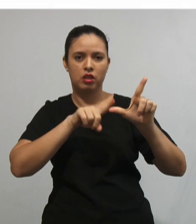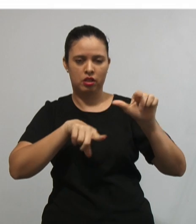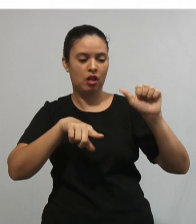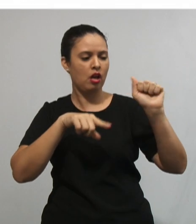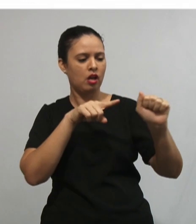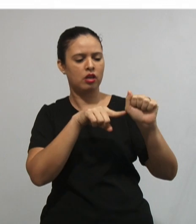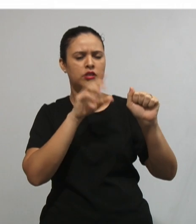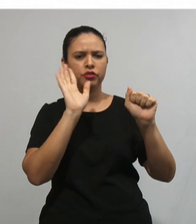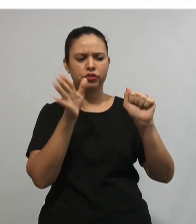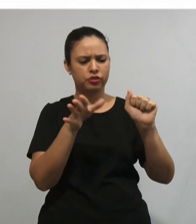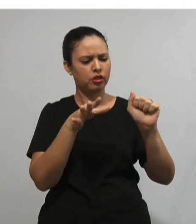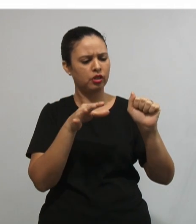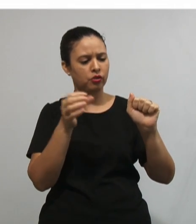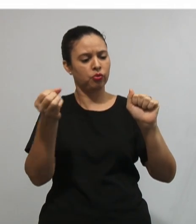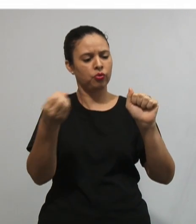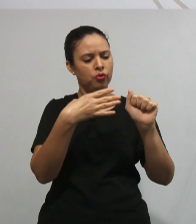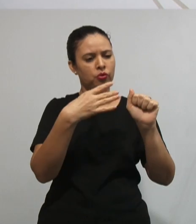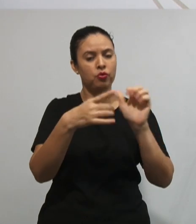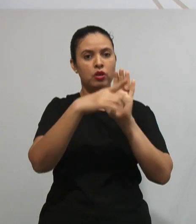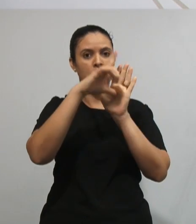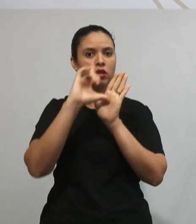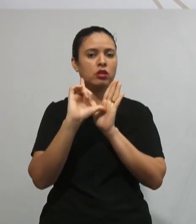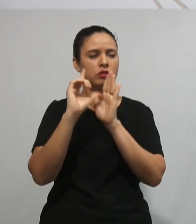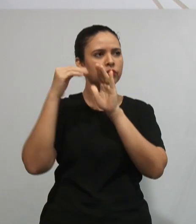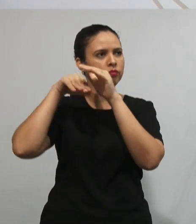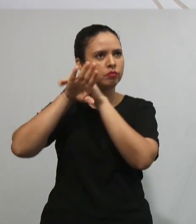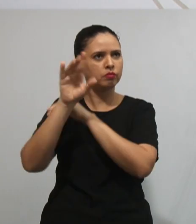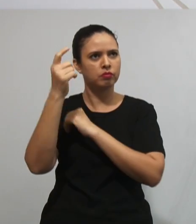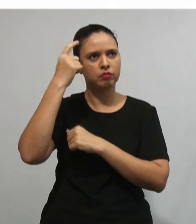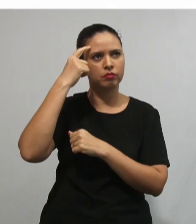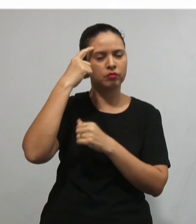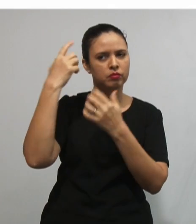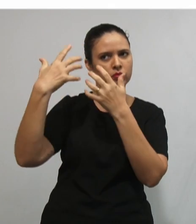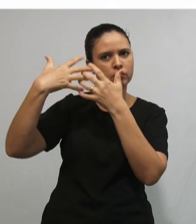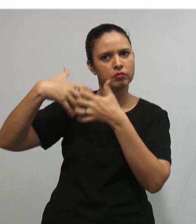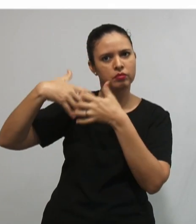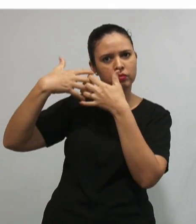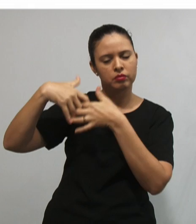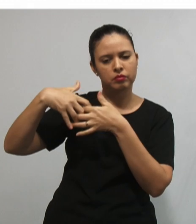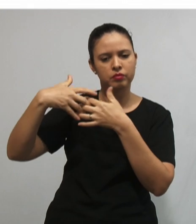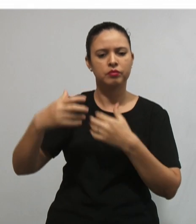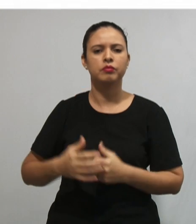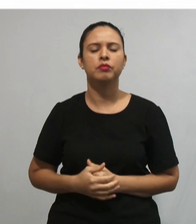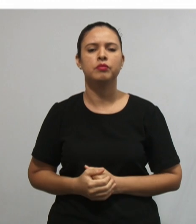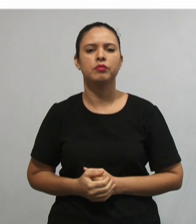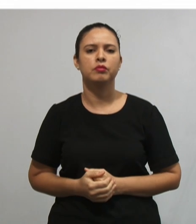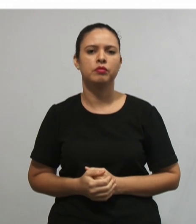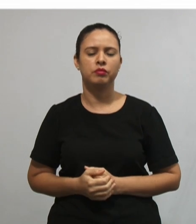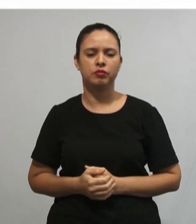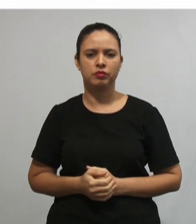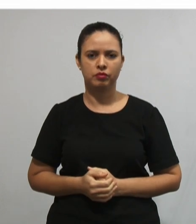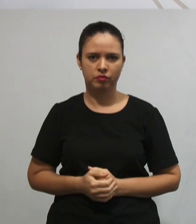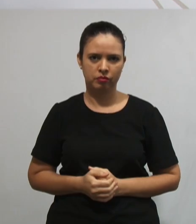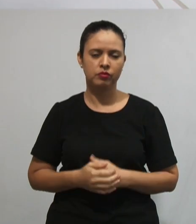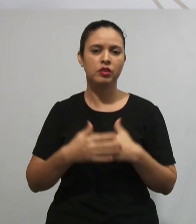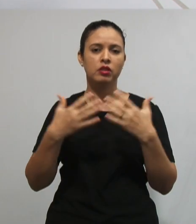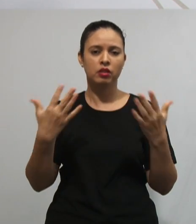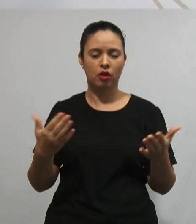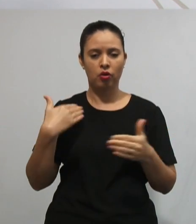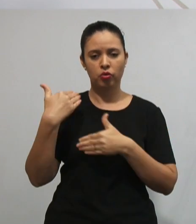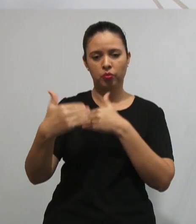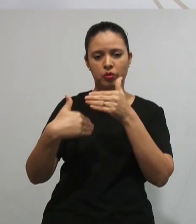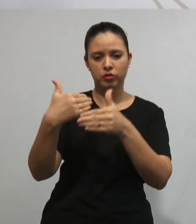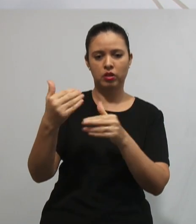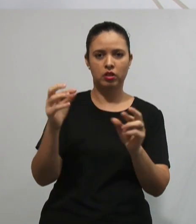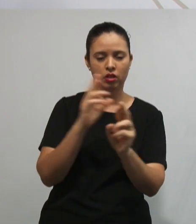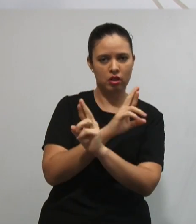a um conhecimento que já foi construído por aquele aluno. E aí, vai nessa, nesse processo